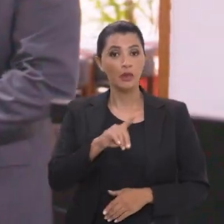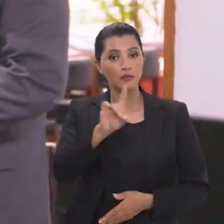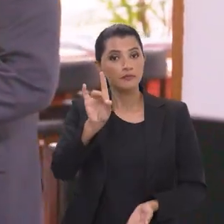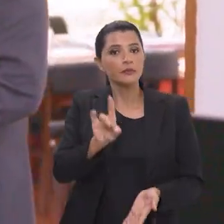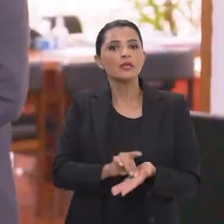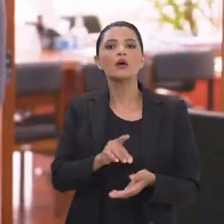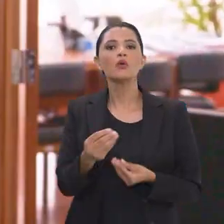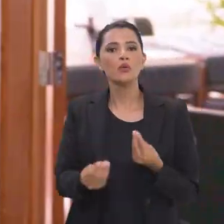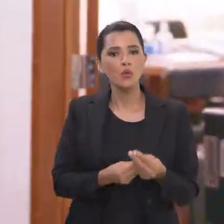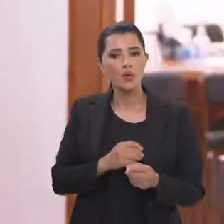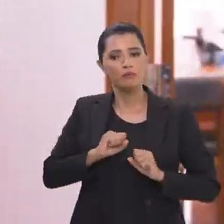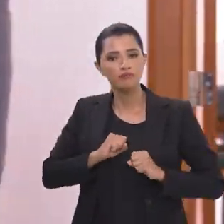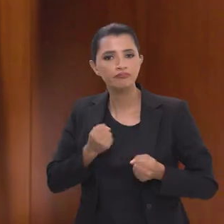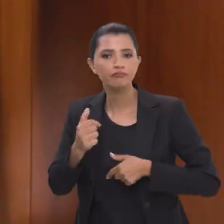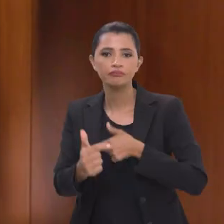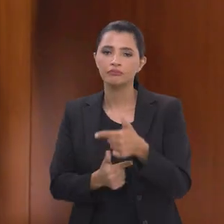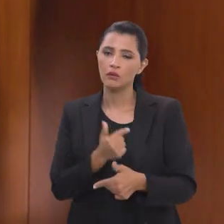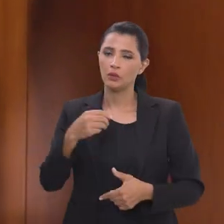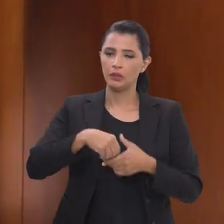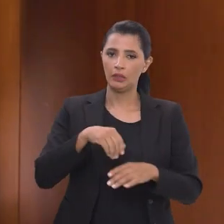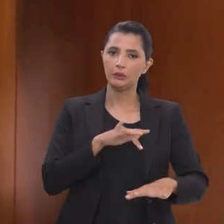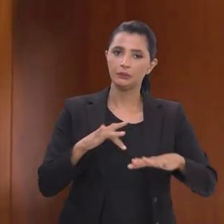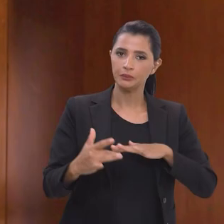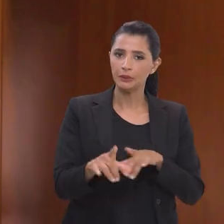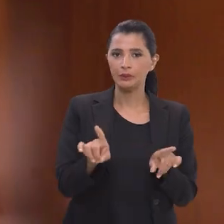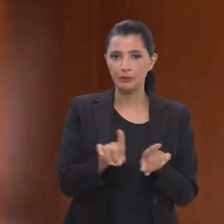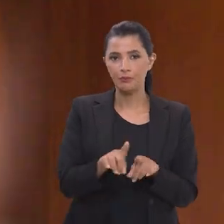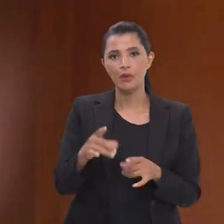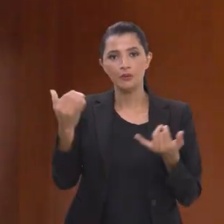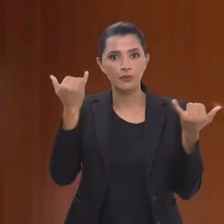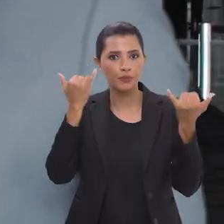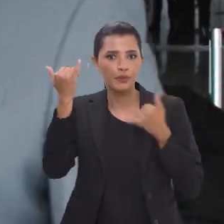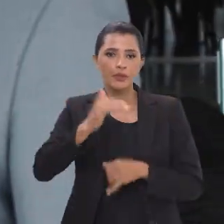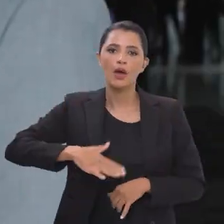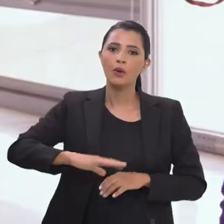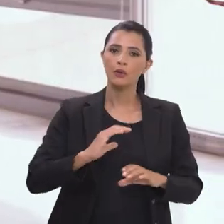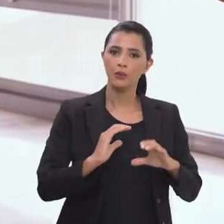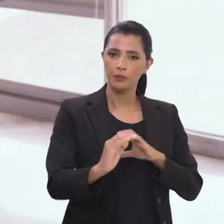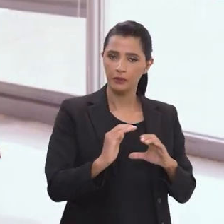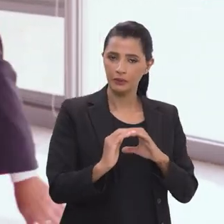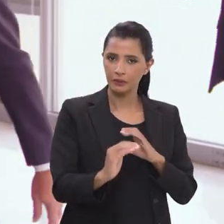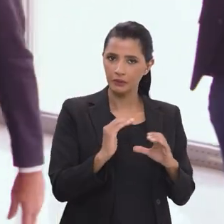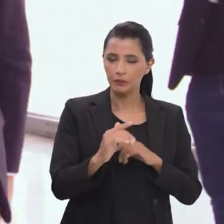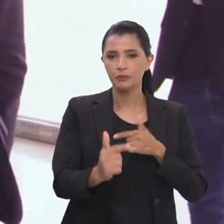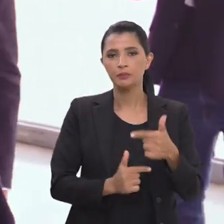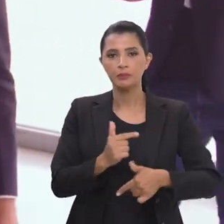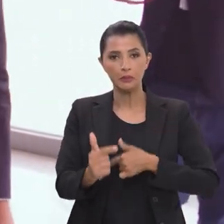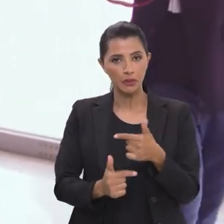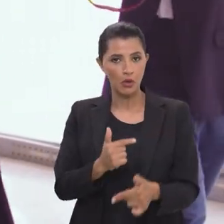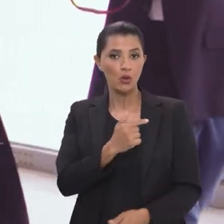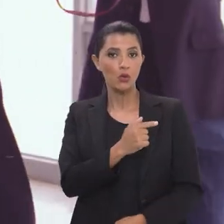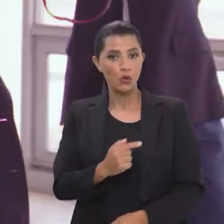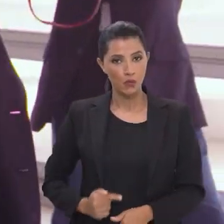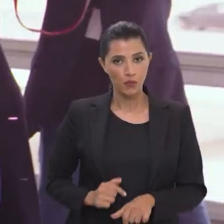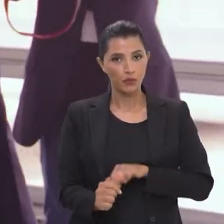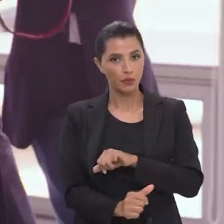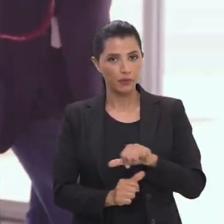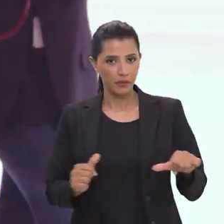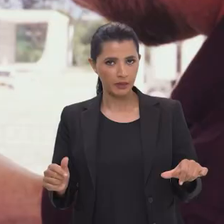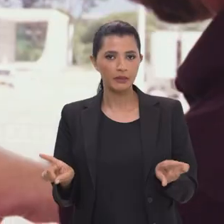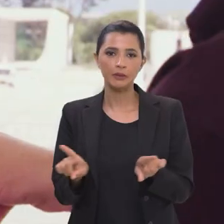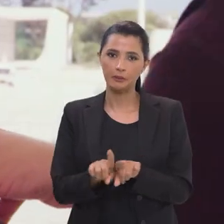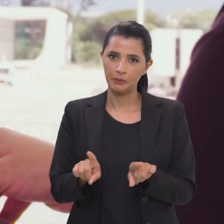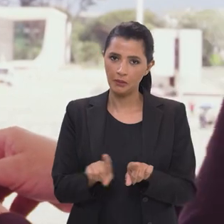Reconhecido pela forte atuação nas redes sociais e pelo conhecimento do setor de comunicações, trabalhou no governo de